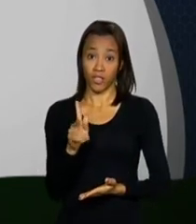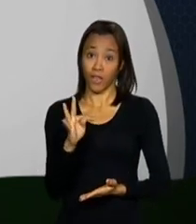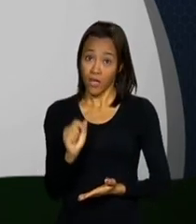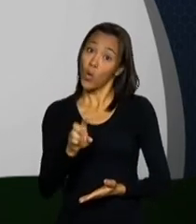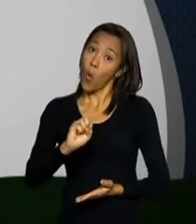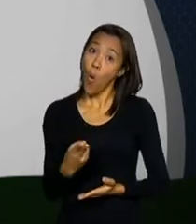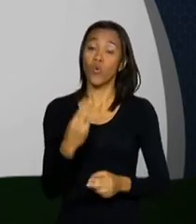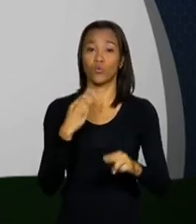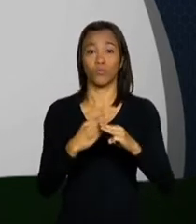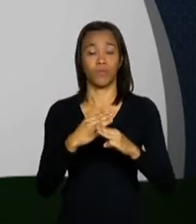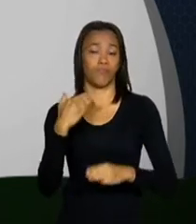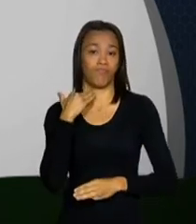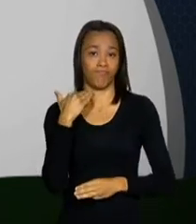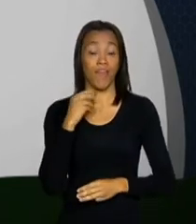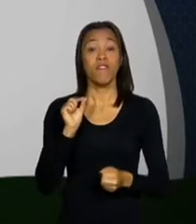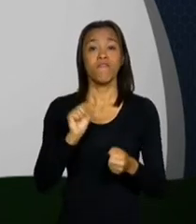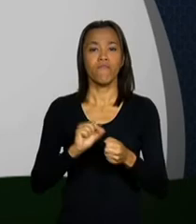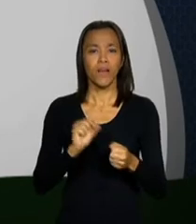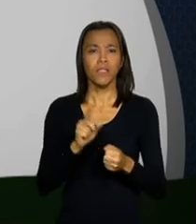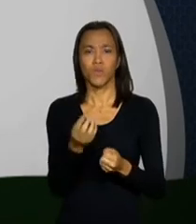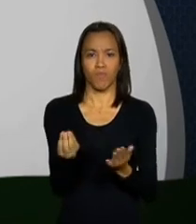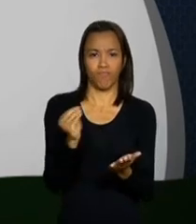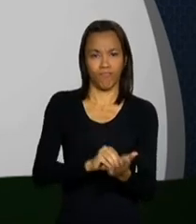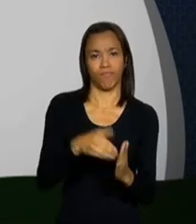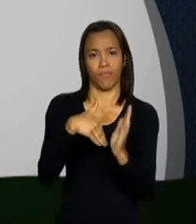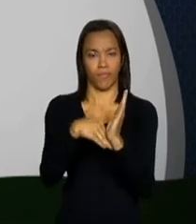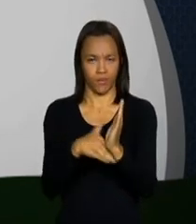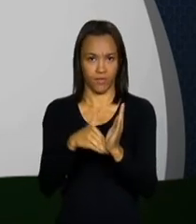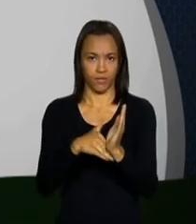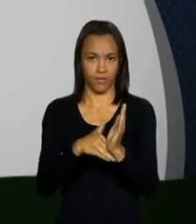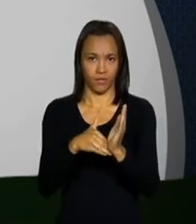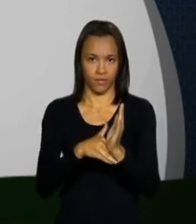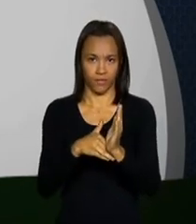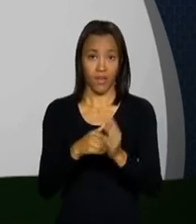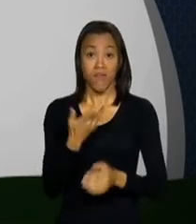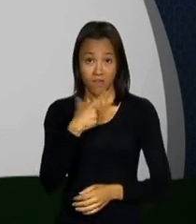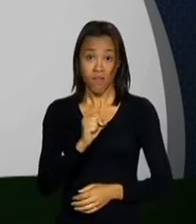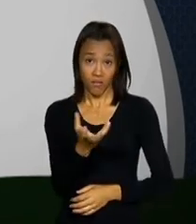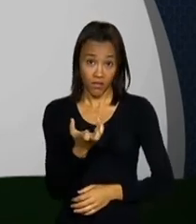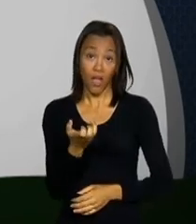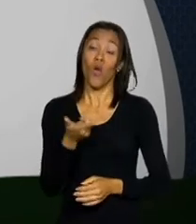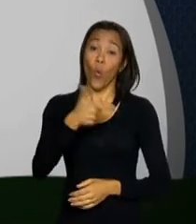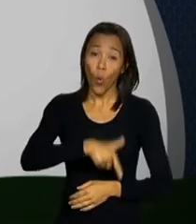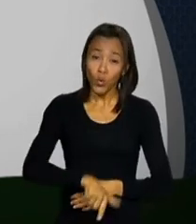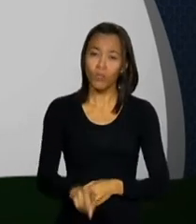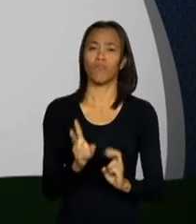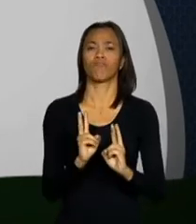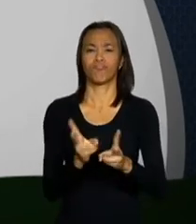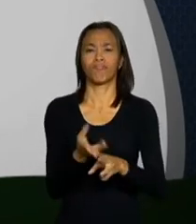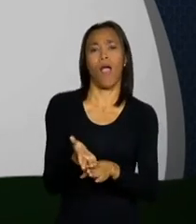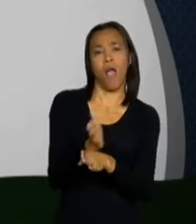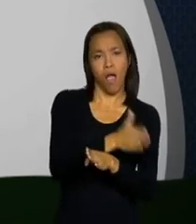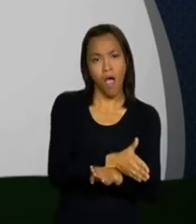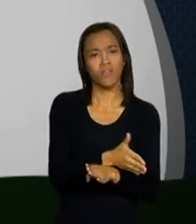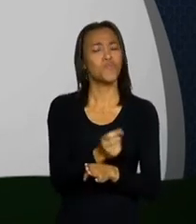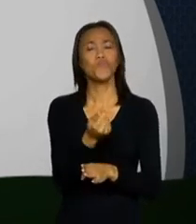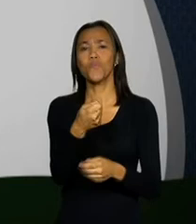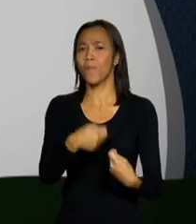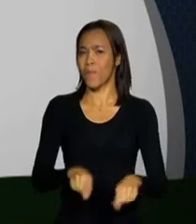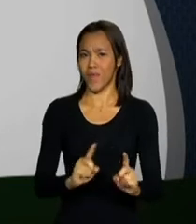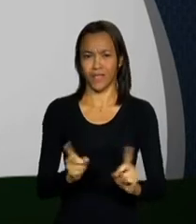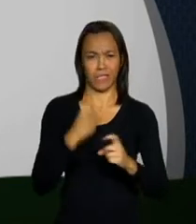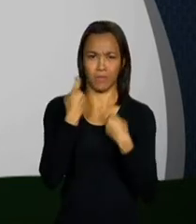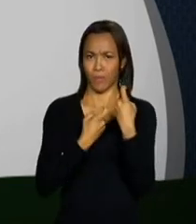da Caixa Econômica Federal e fazer o cadastro da senha. Quem quiser continuar com a modalidade anterior, não